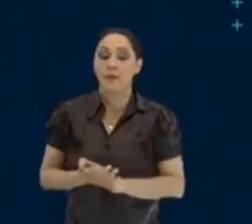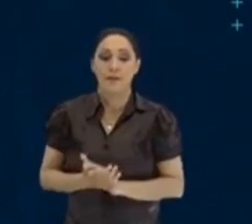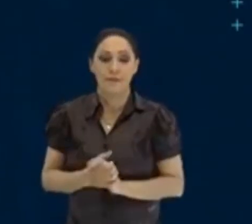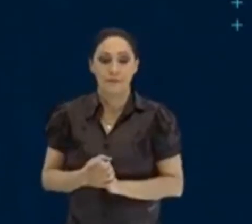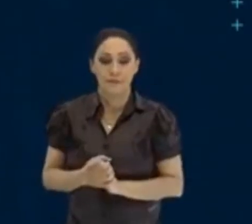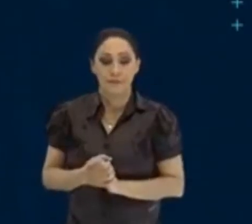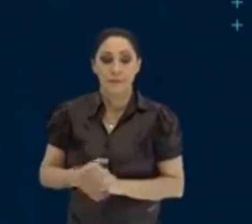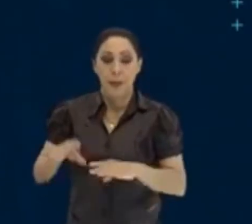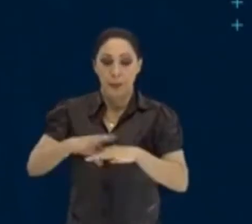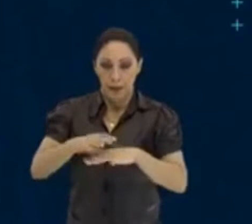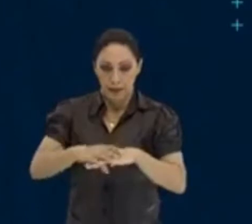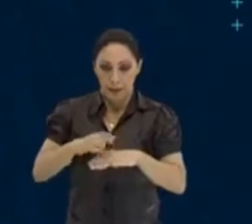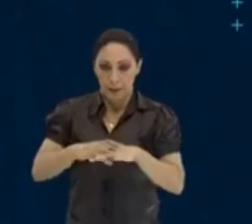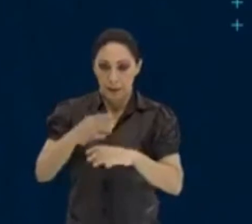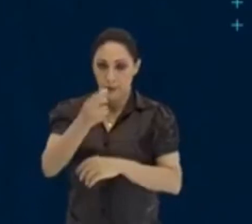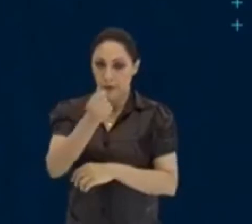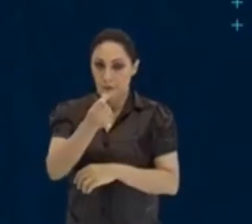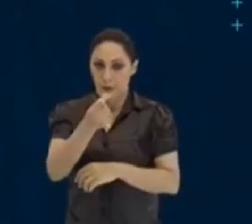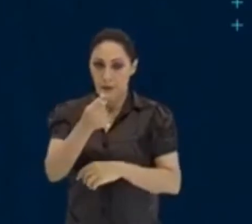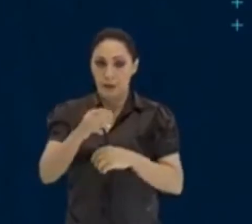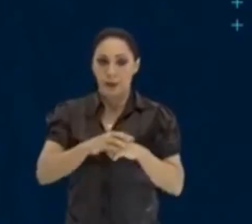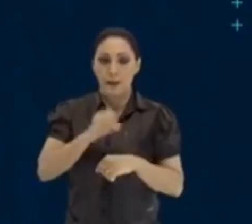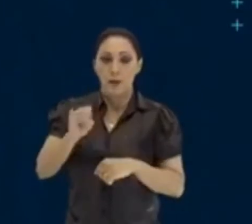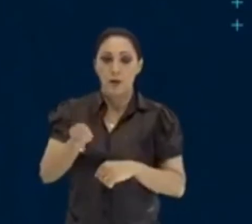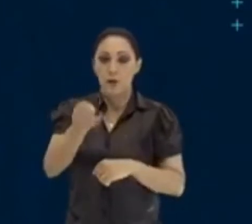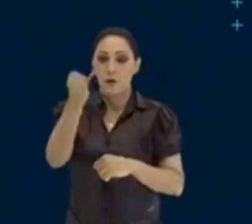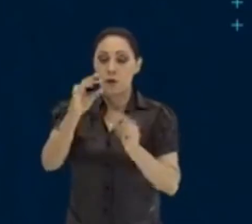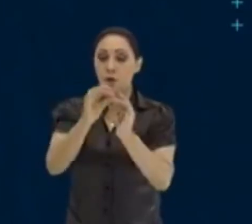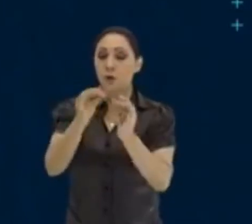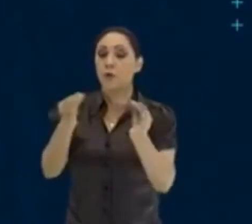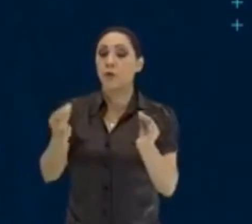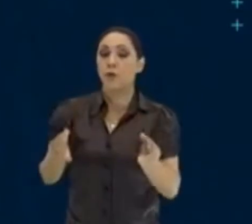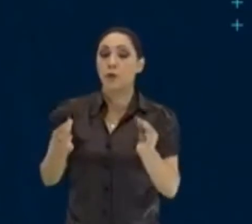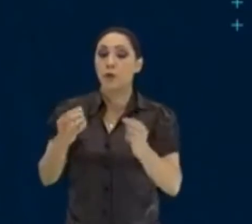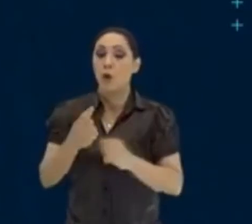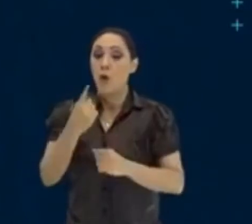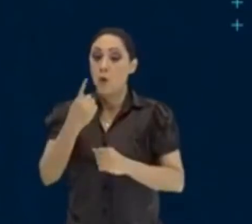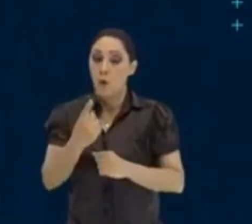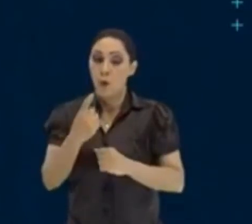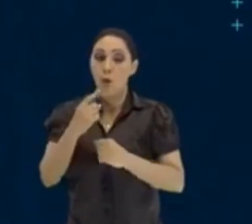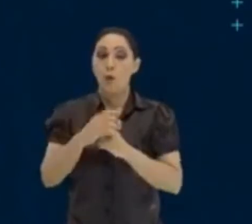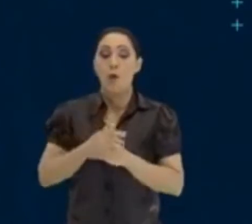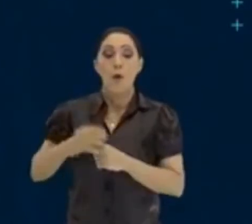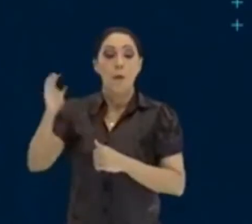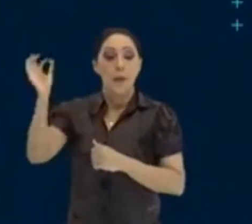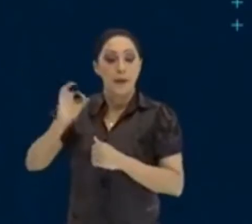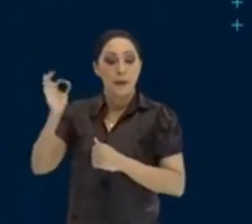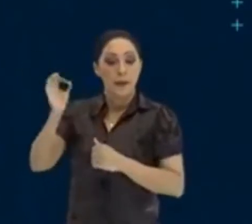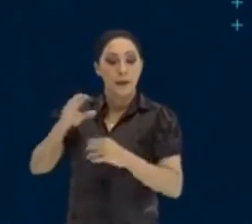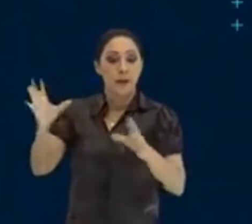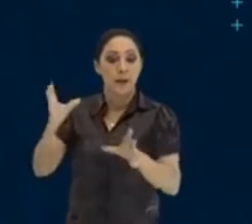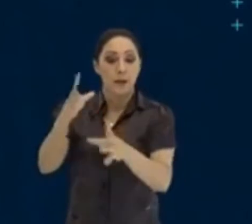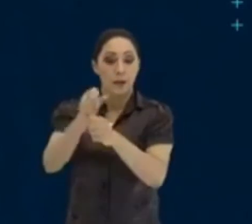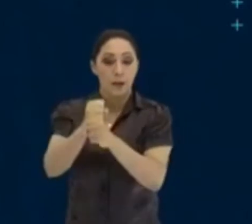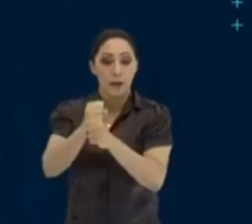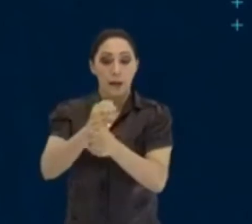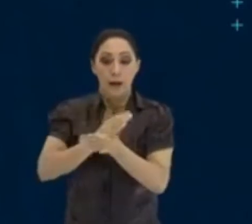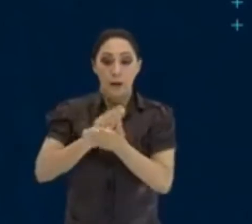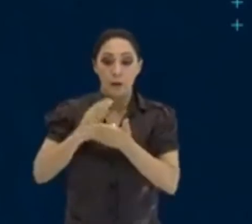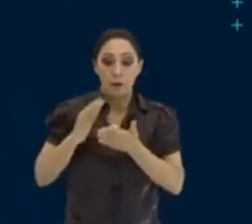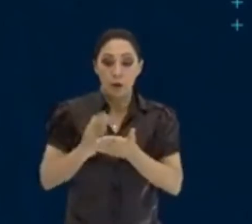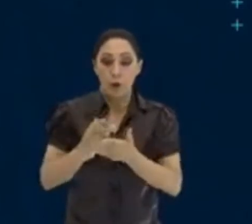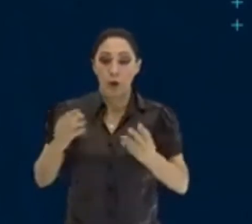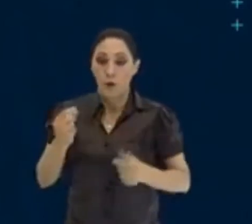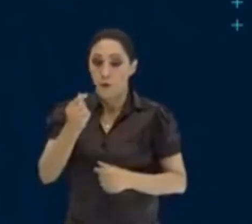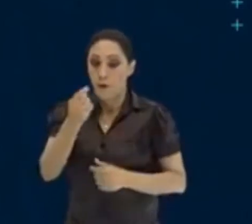Na matemática financeira, os juros simples consistem em um percentual calculado a partir de um